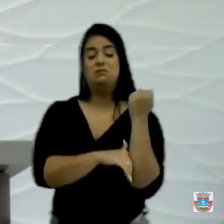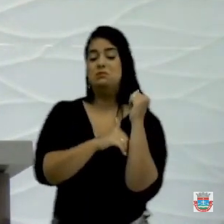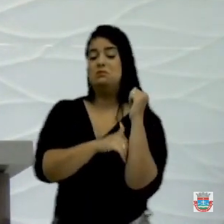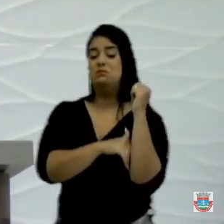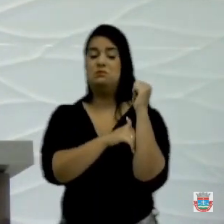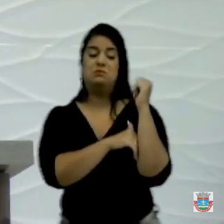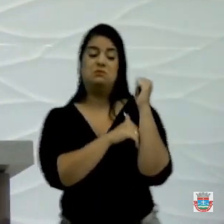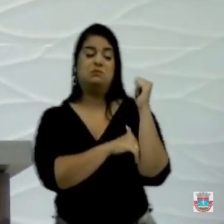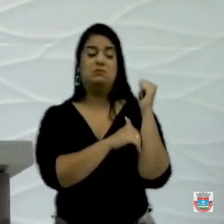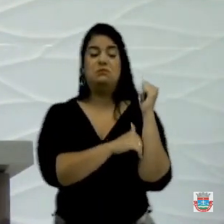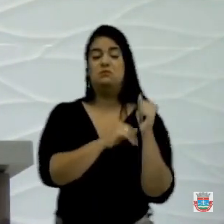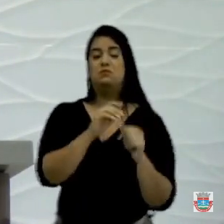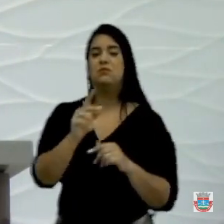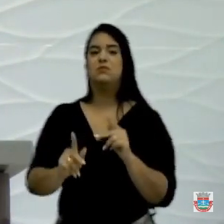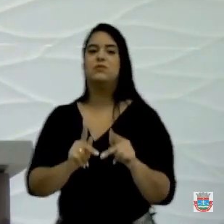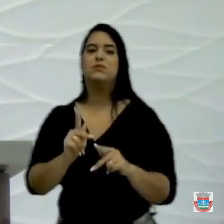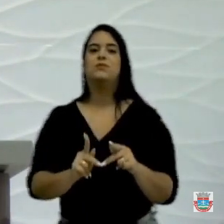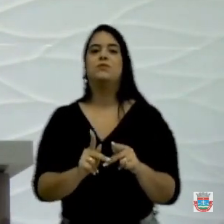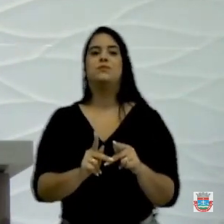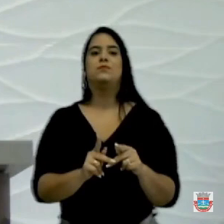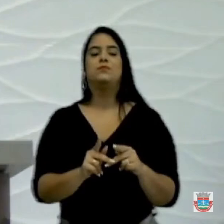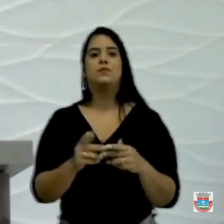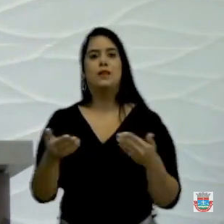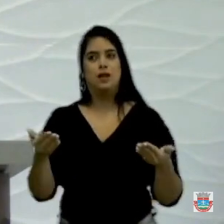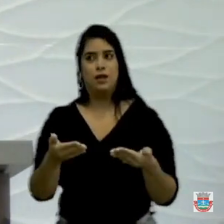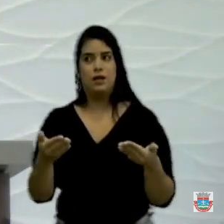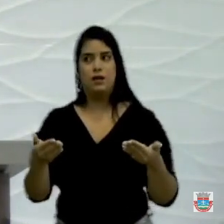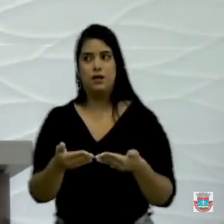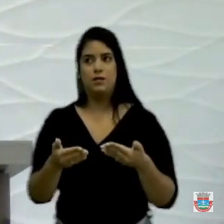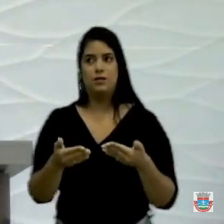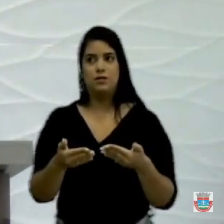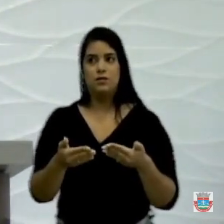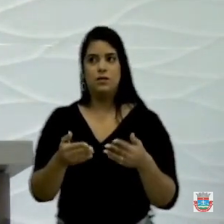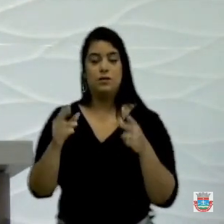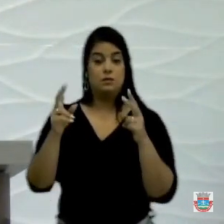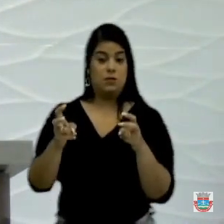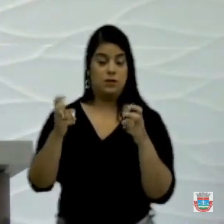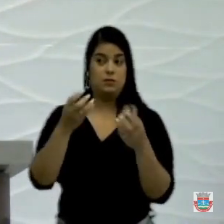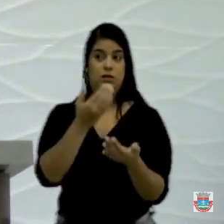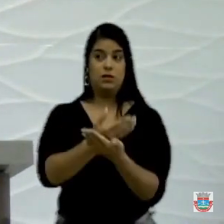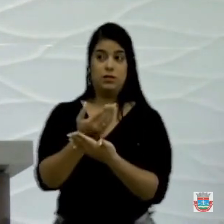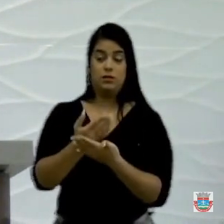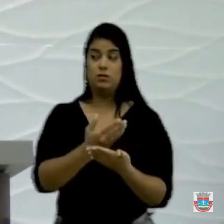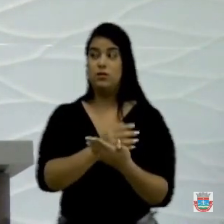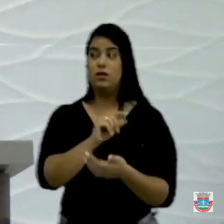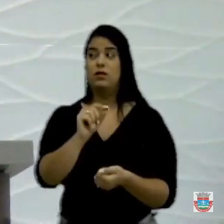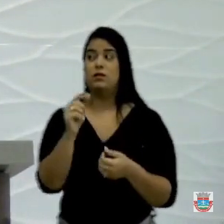analisar quem realmente merece seu voto e quem realmente merece voltar para essa casa.